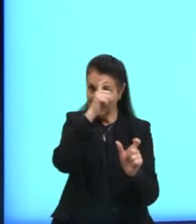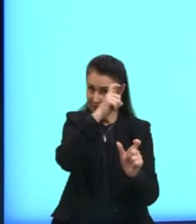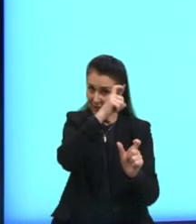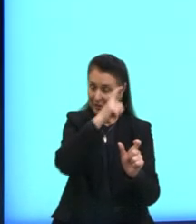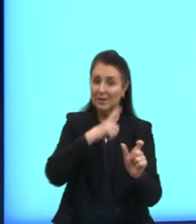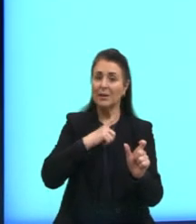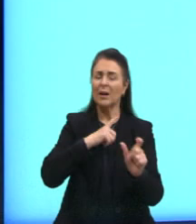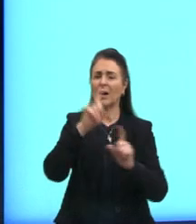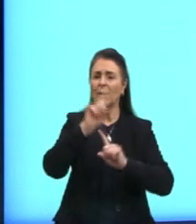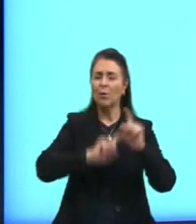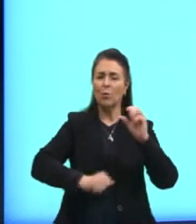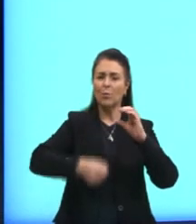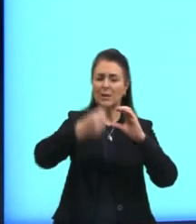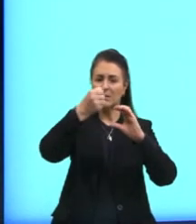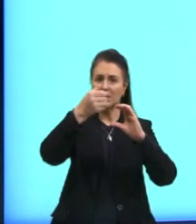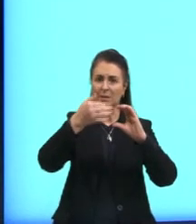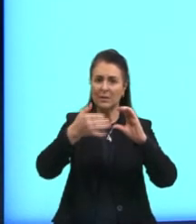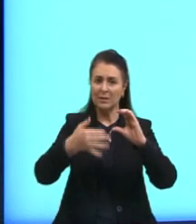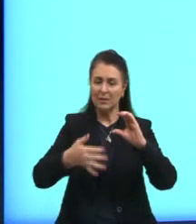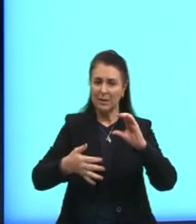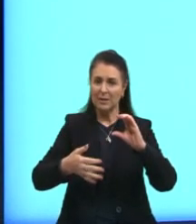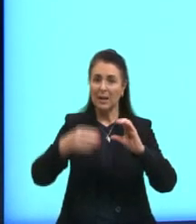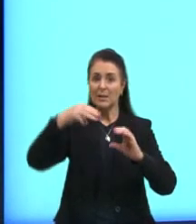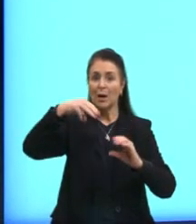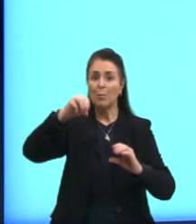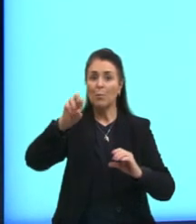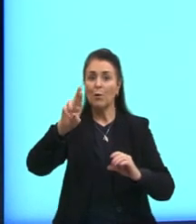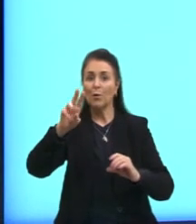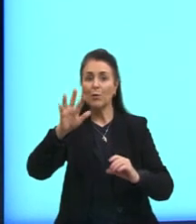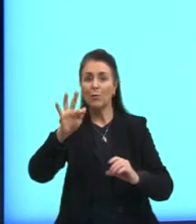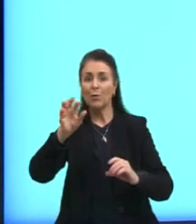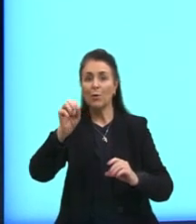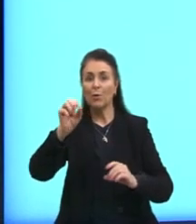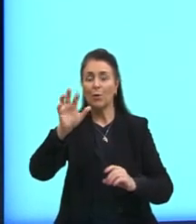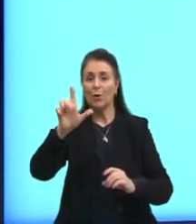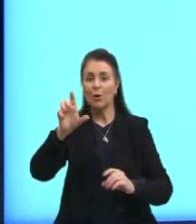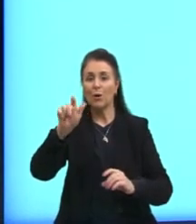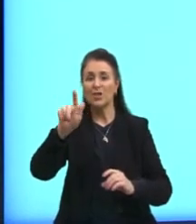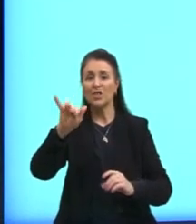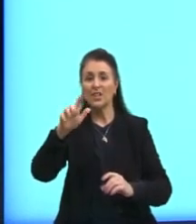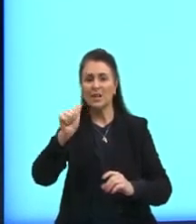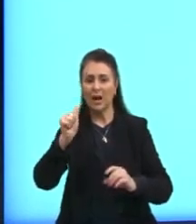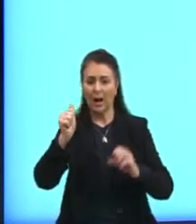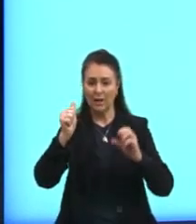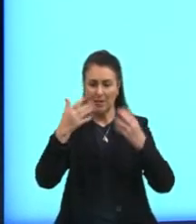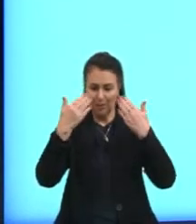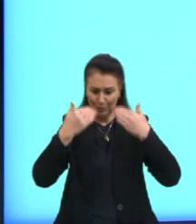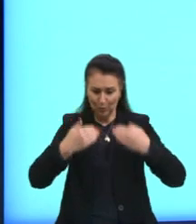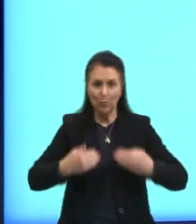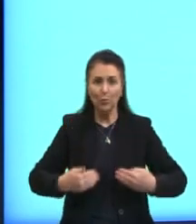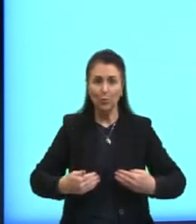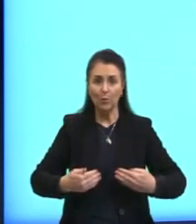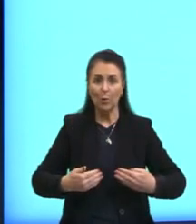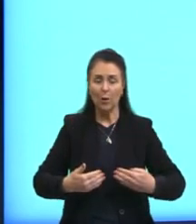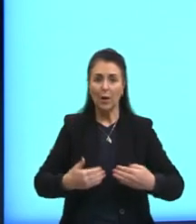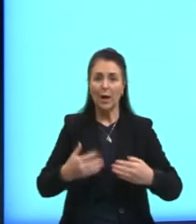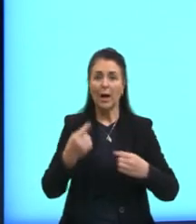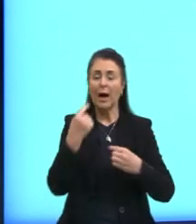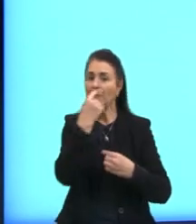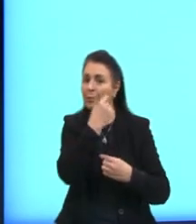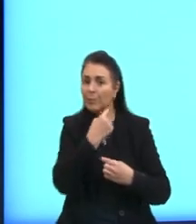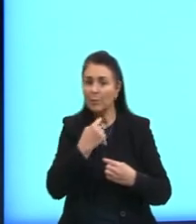características morfológicas deles. Os osteíctes, eles vão ter a boca mais frontal. Os